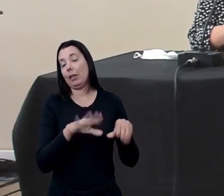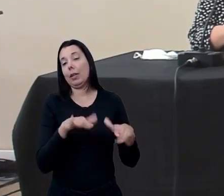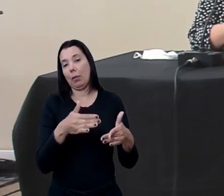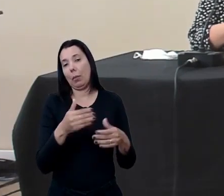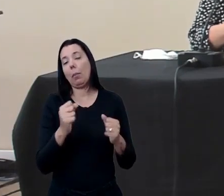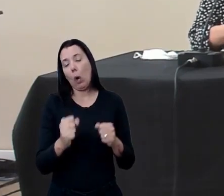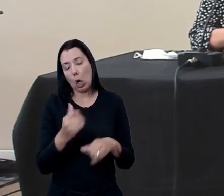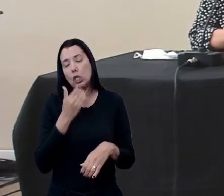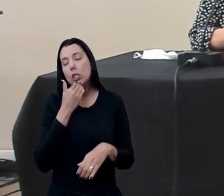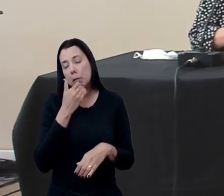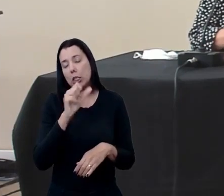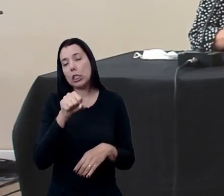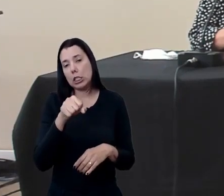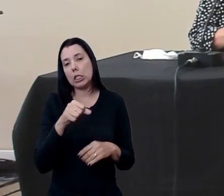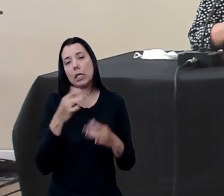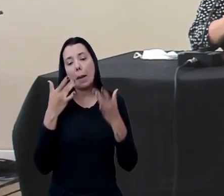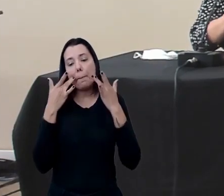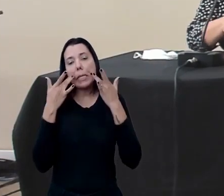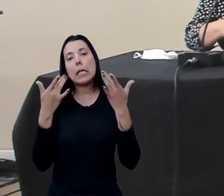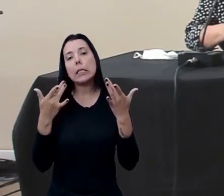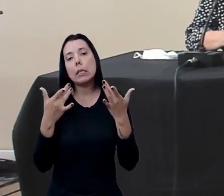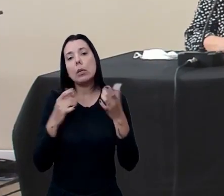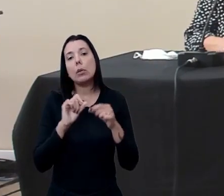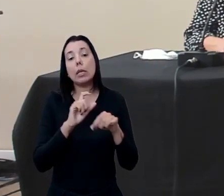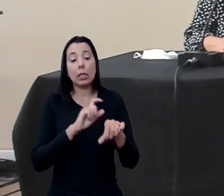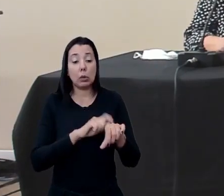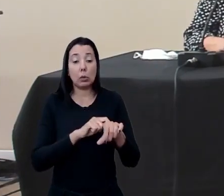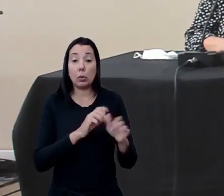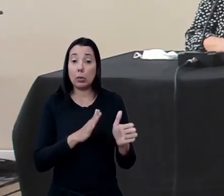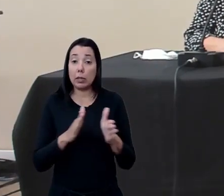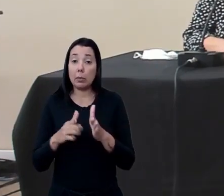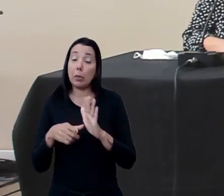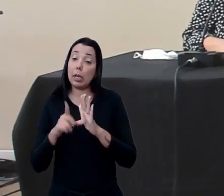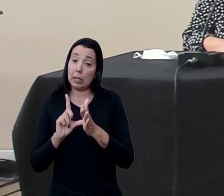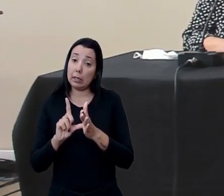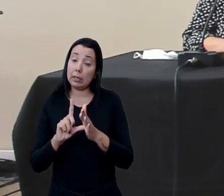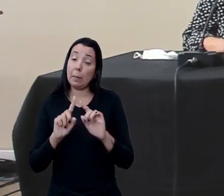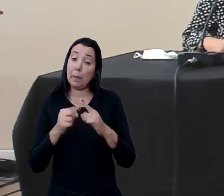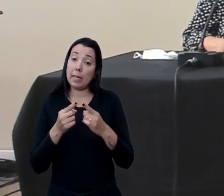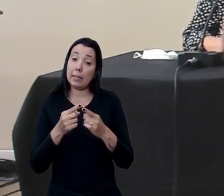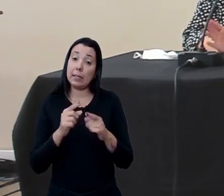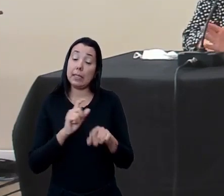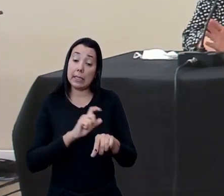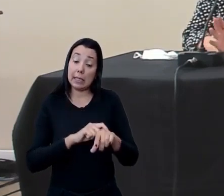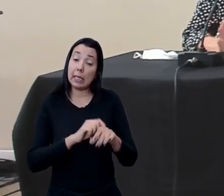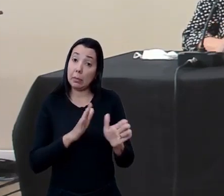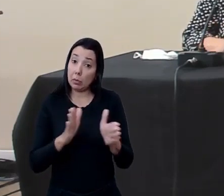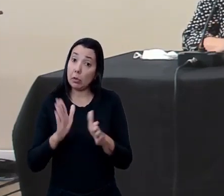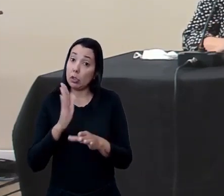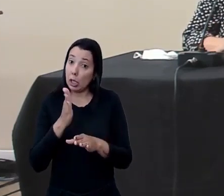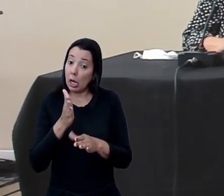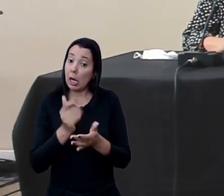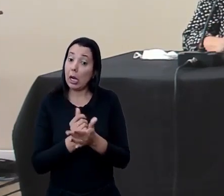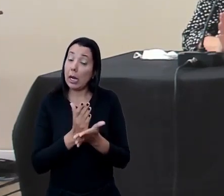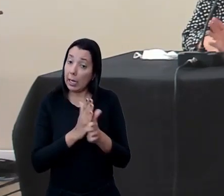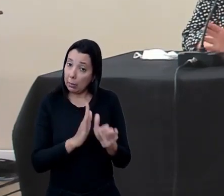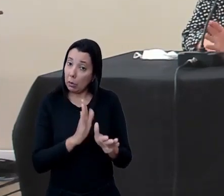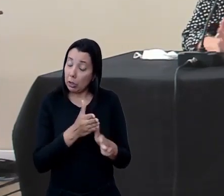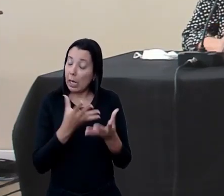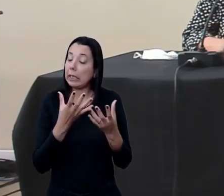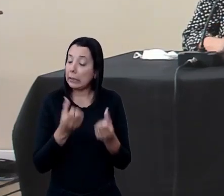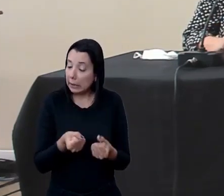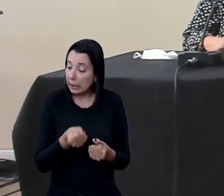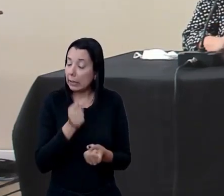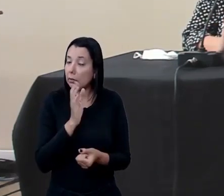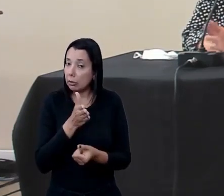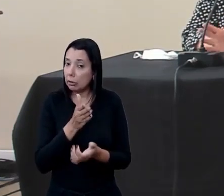solicitar e fazer apresentação no prazo anterior a prorrogação mas essa prorrogação já foi deferida